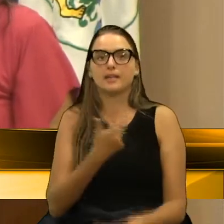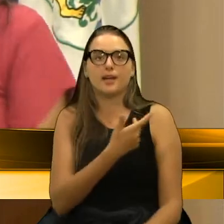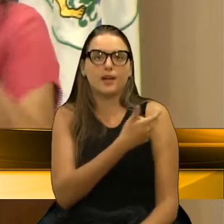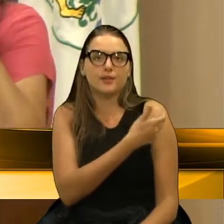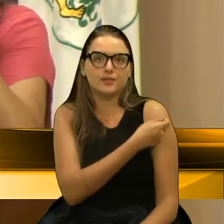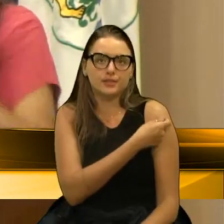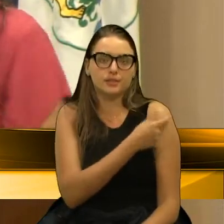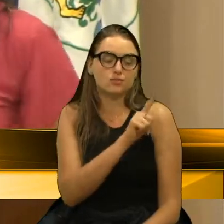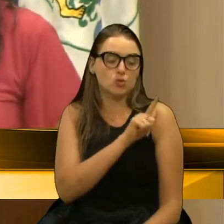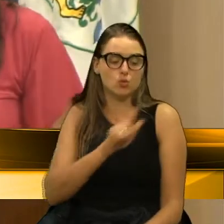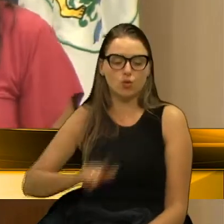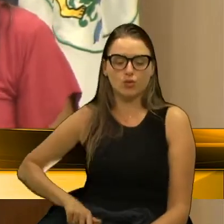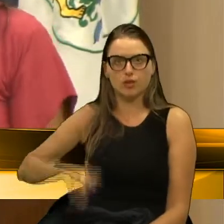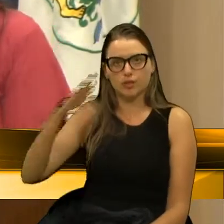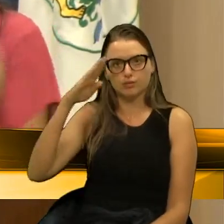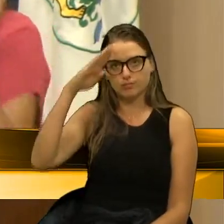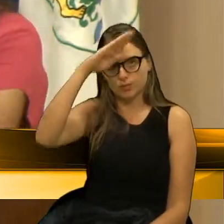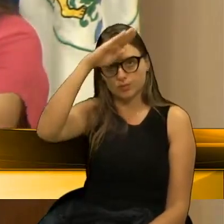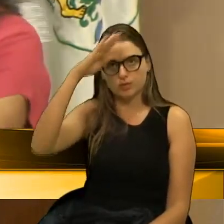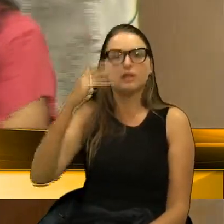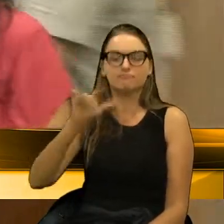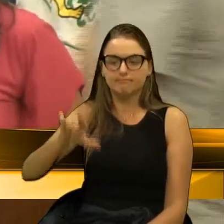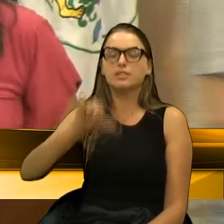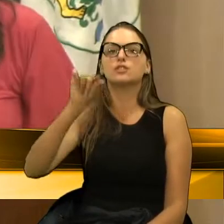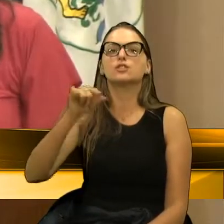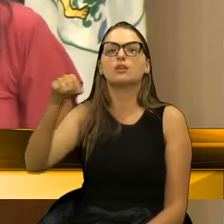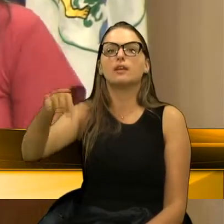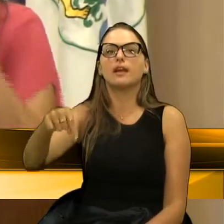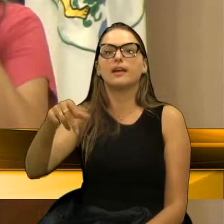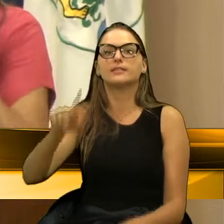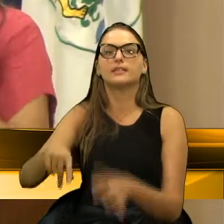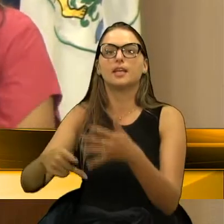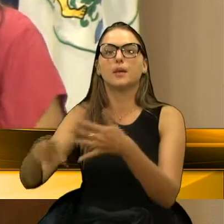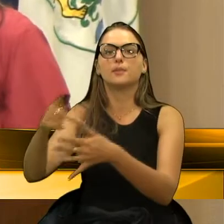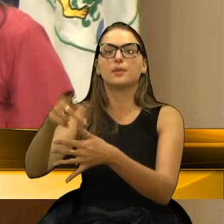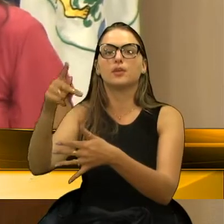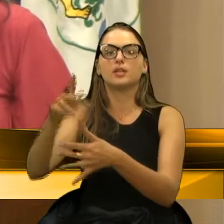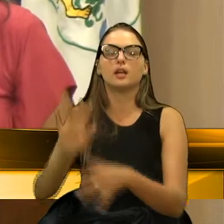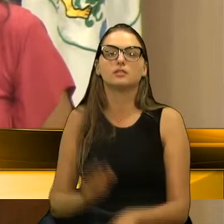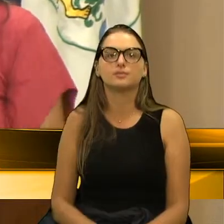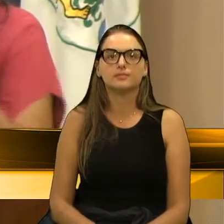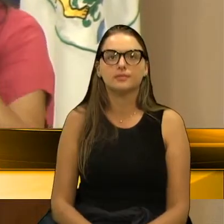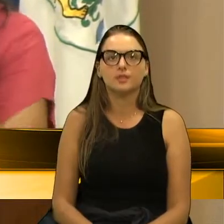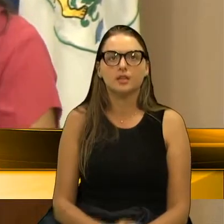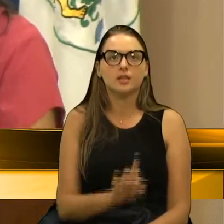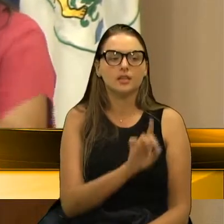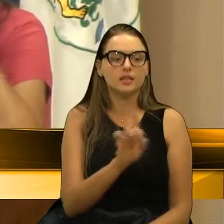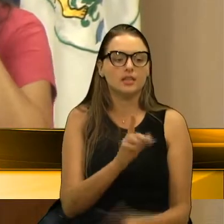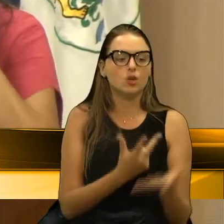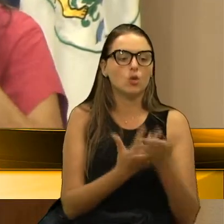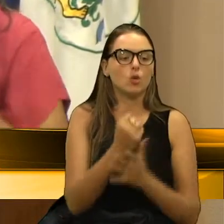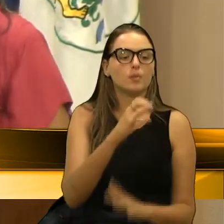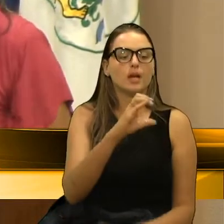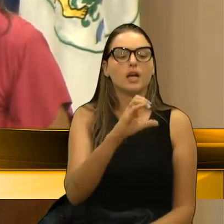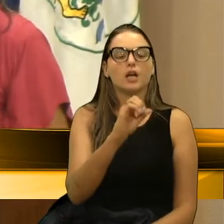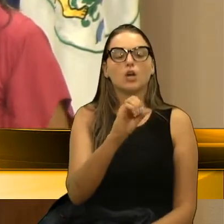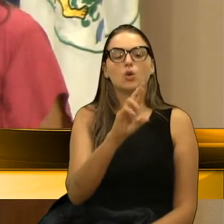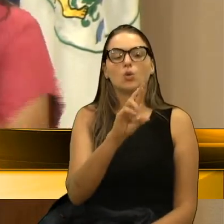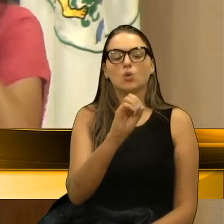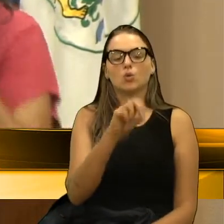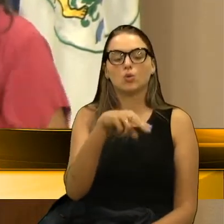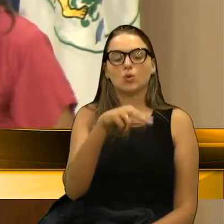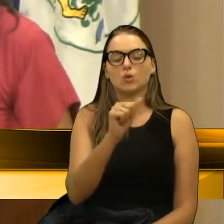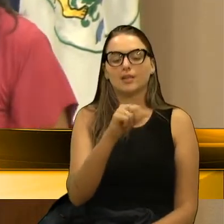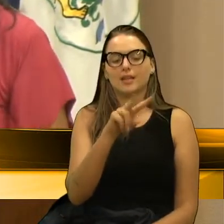o governo Bolsonaro opta que essa deve ser prioridade e não comprar a Coronavac, que já está sendo aprovada,